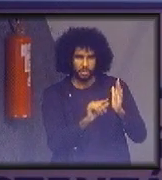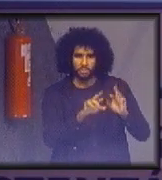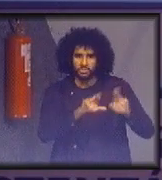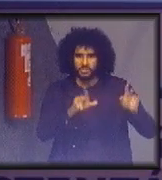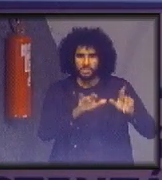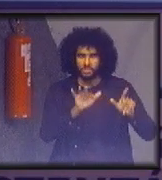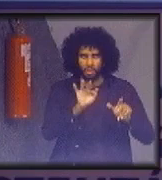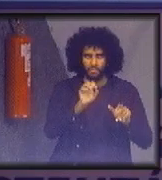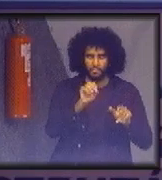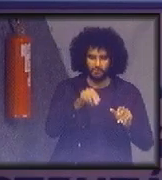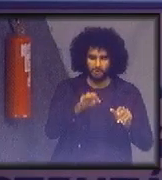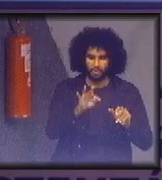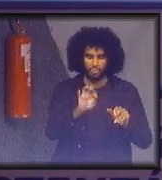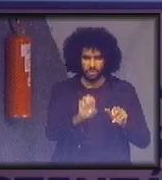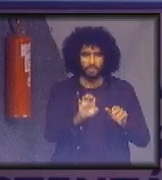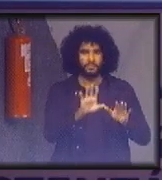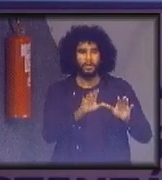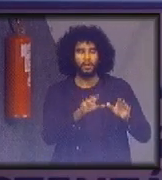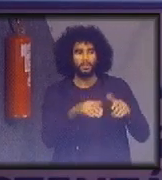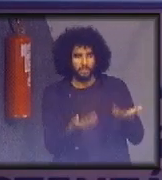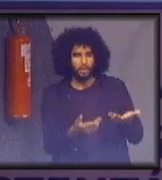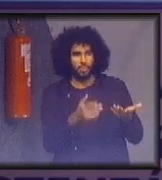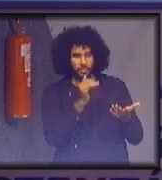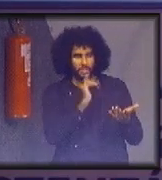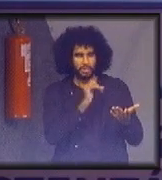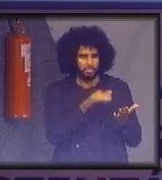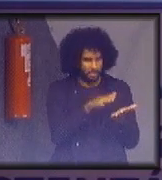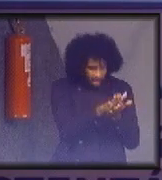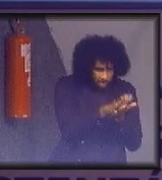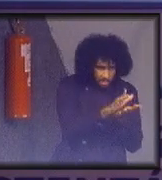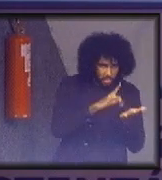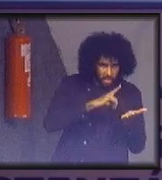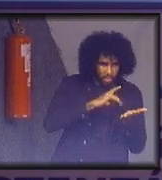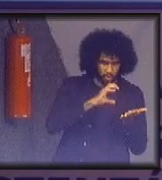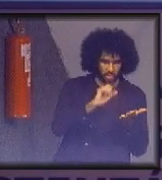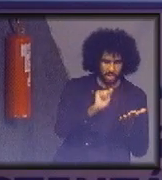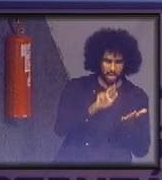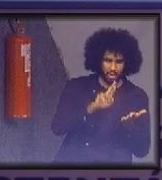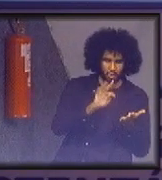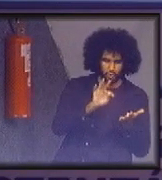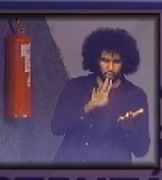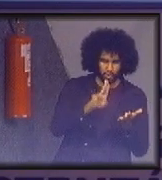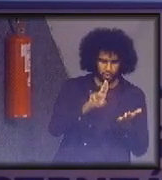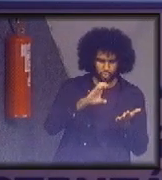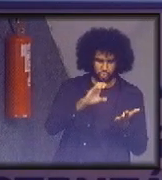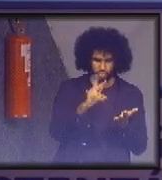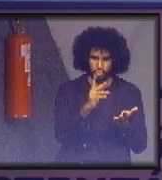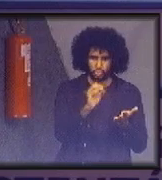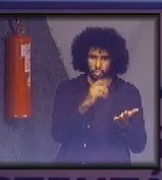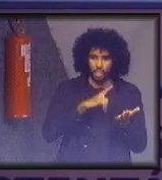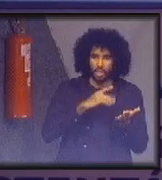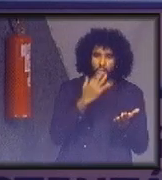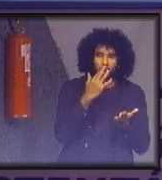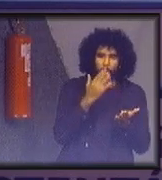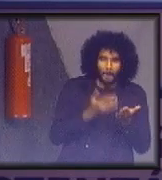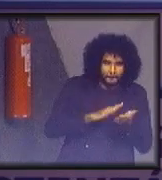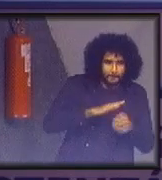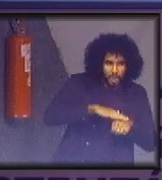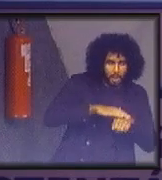Então, isso usaria menos tinta, os cartuchos durariam mais, você está estendendo a vida do cartucho.